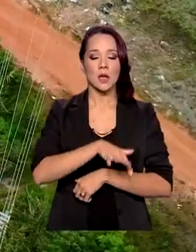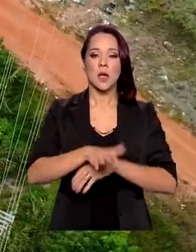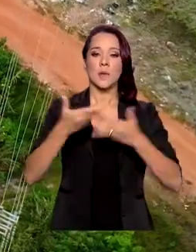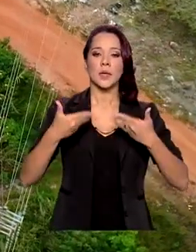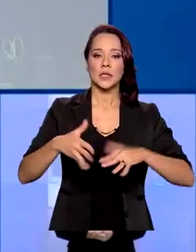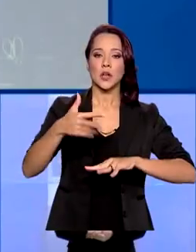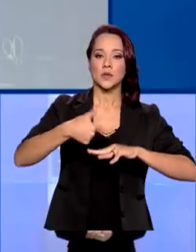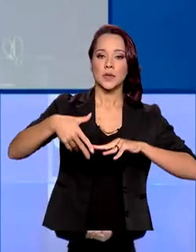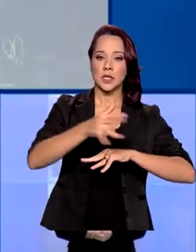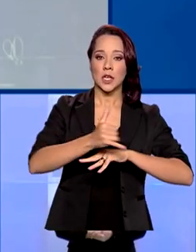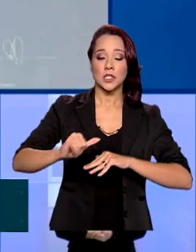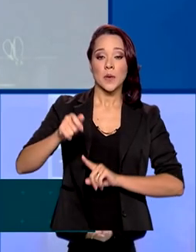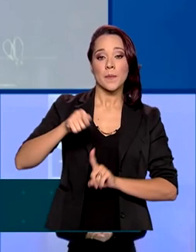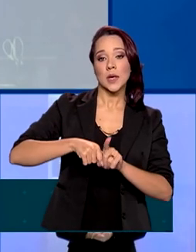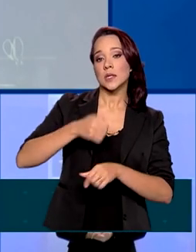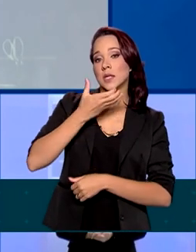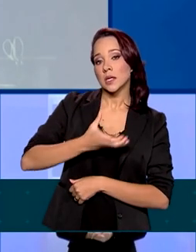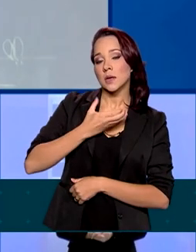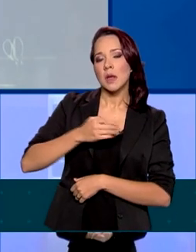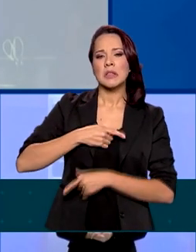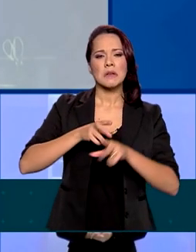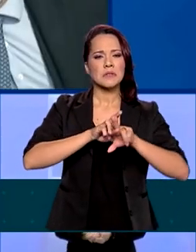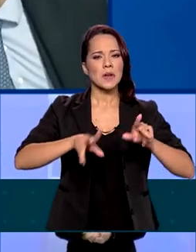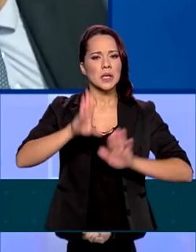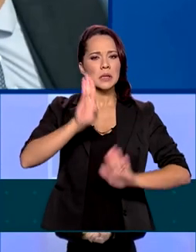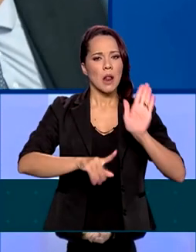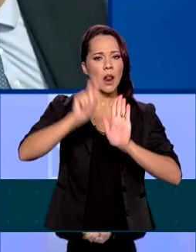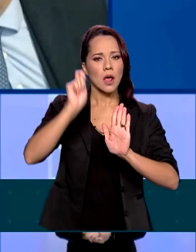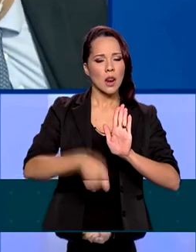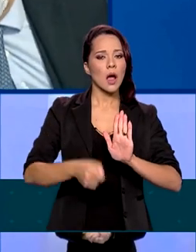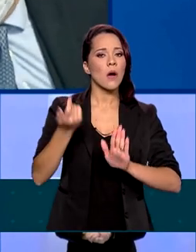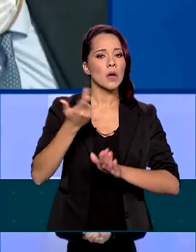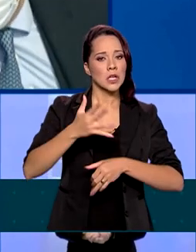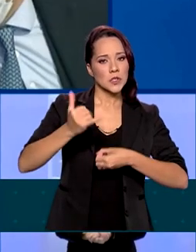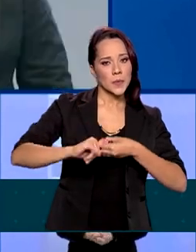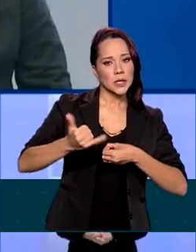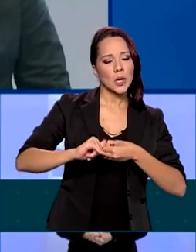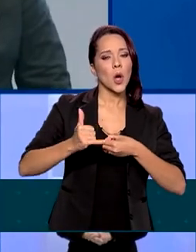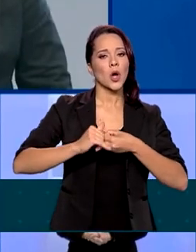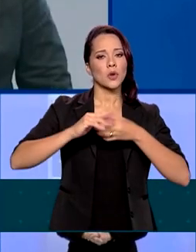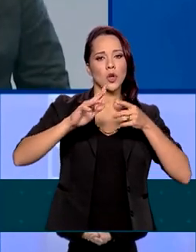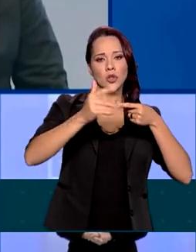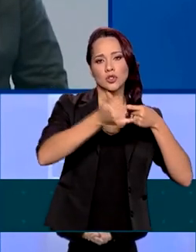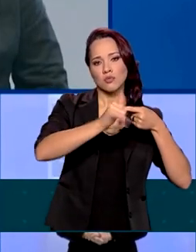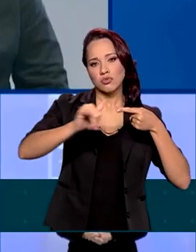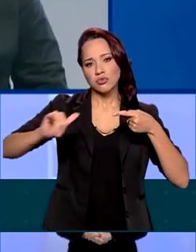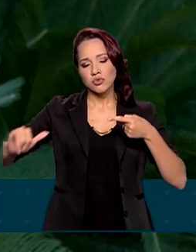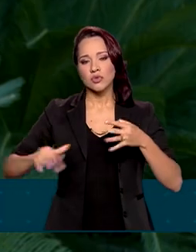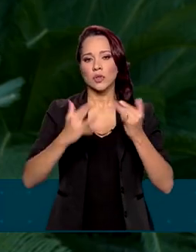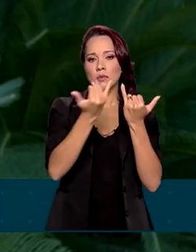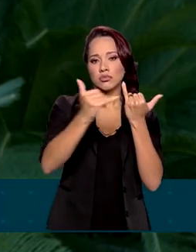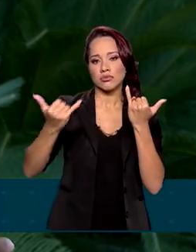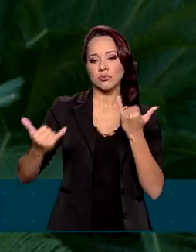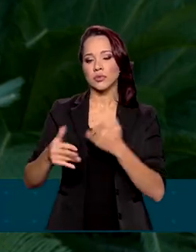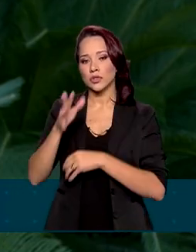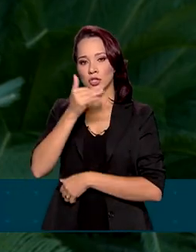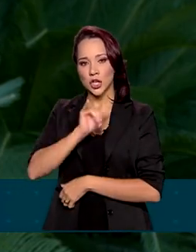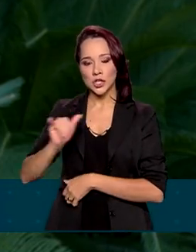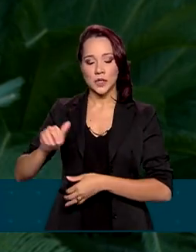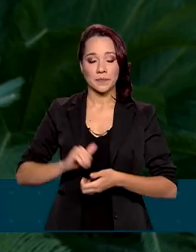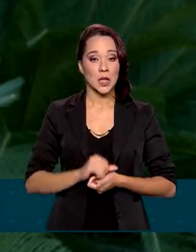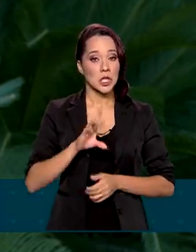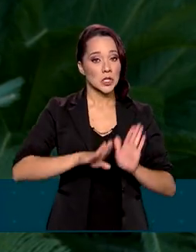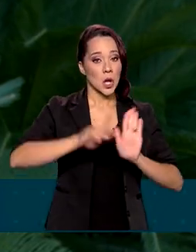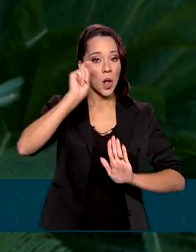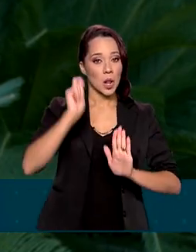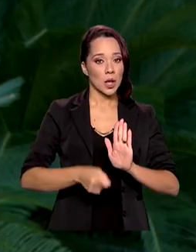e Energia promoveu em dezembro uma série de leilões de petróleo, geração e transmissão de energia elétrica. Só com o leilão da